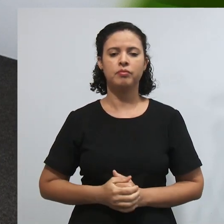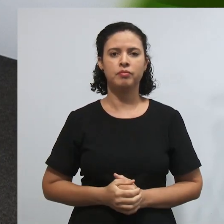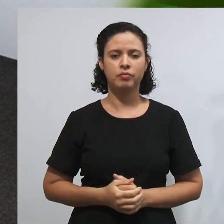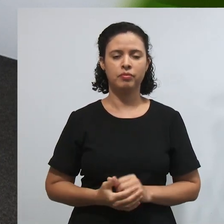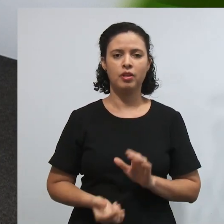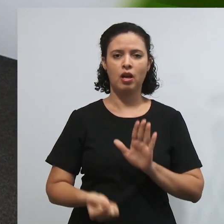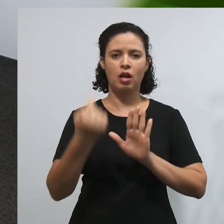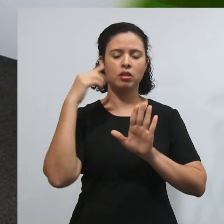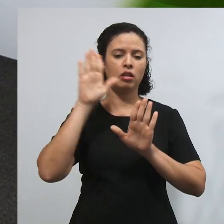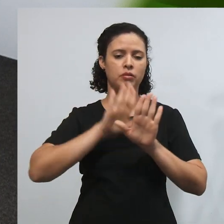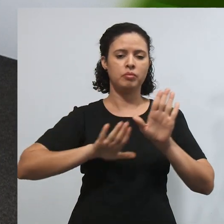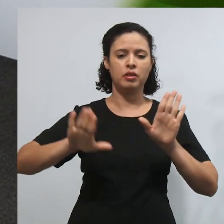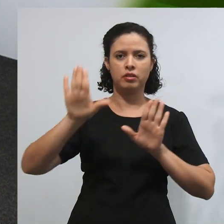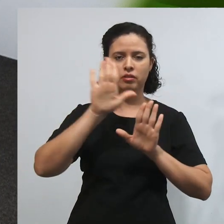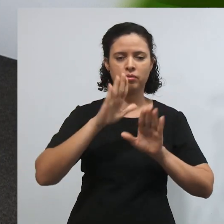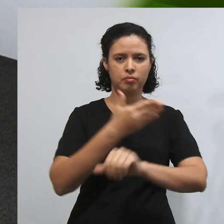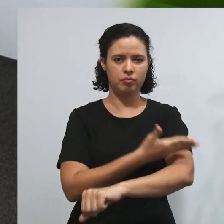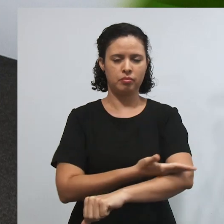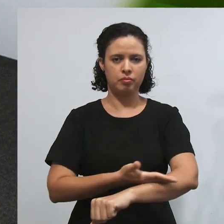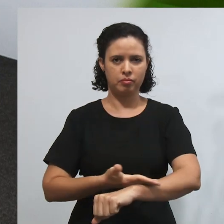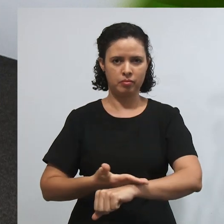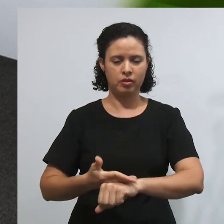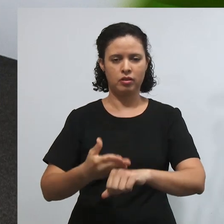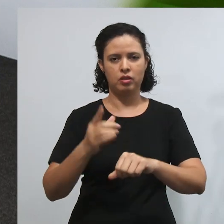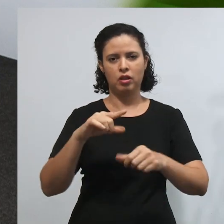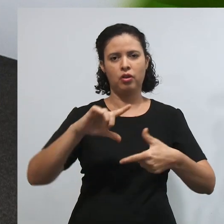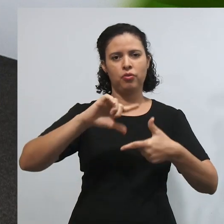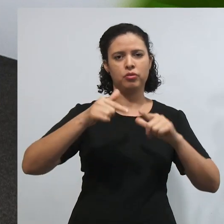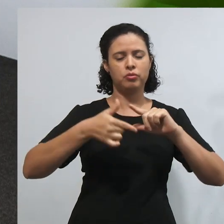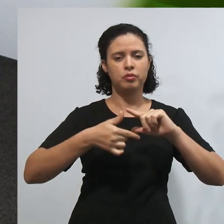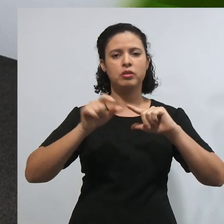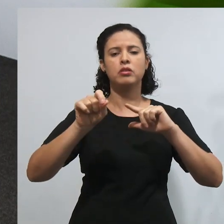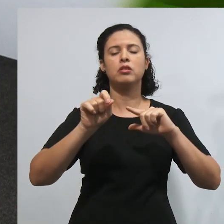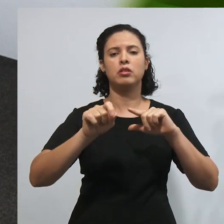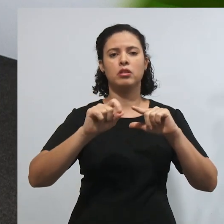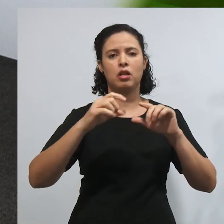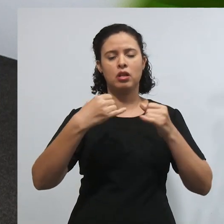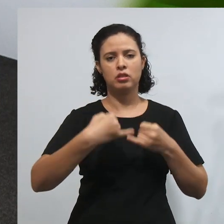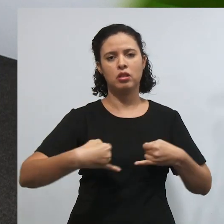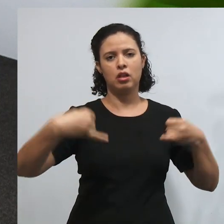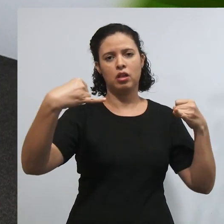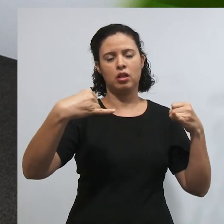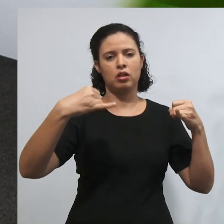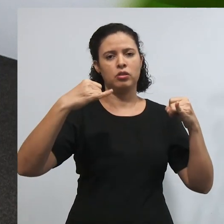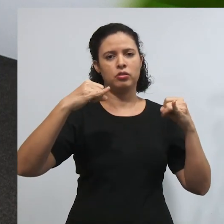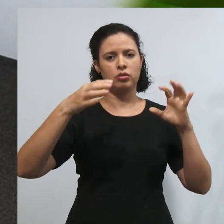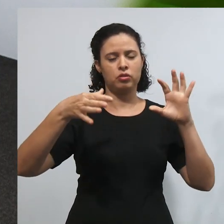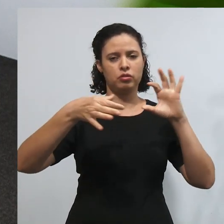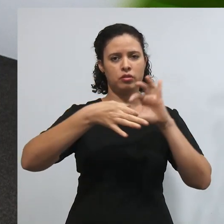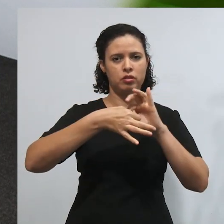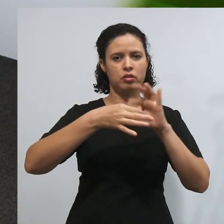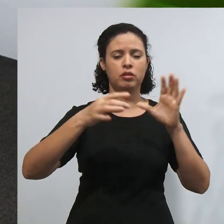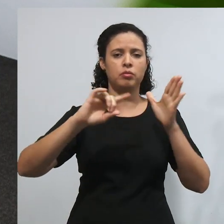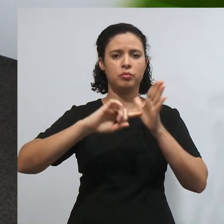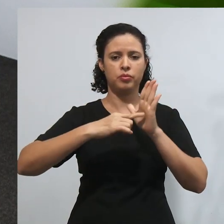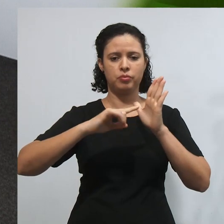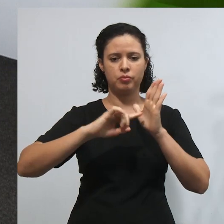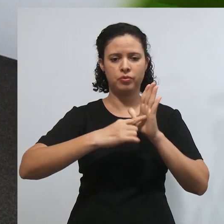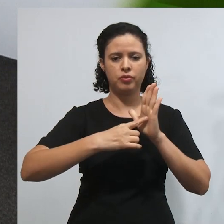Atrás de mim, tem uma parede branca com uma figura geométrica com traços interligados por pontos.